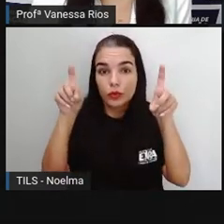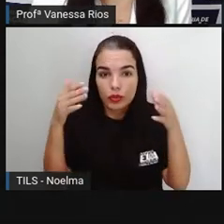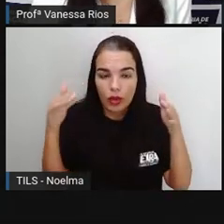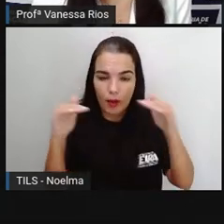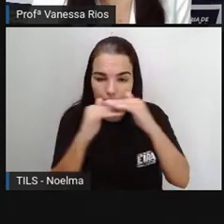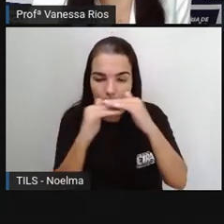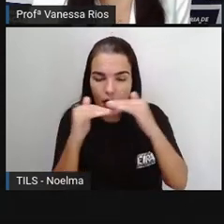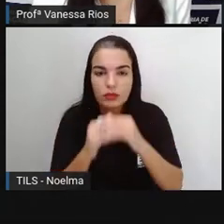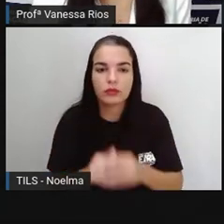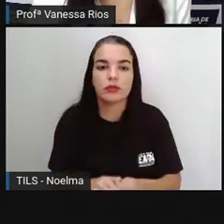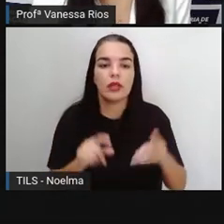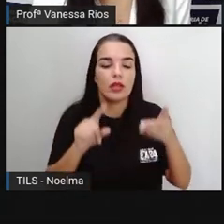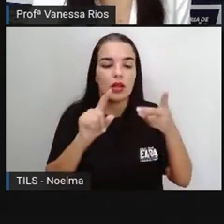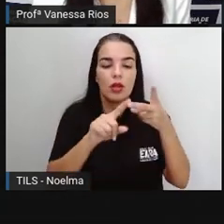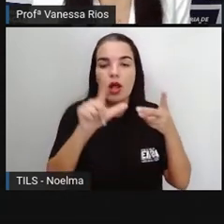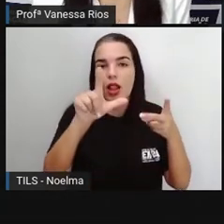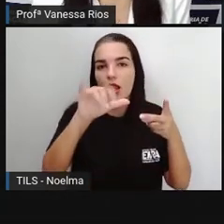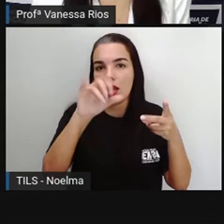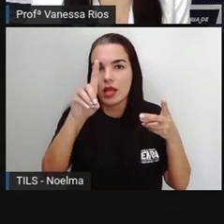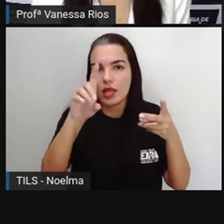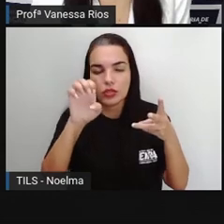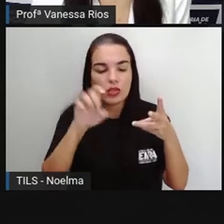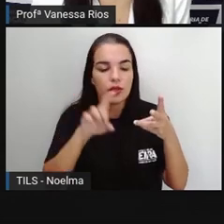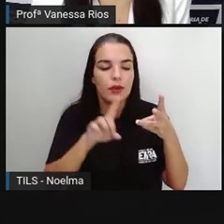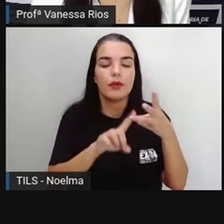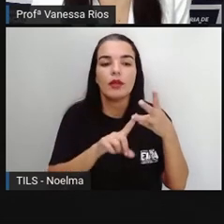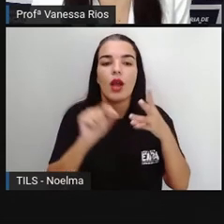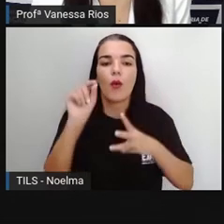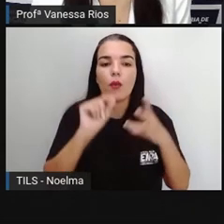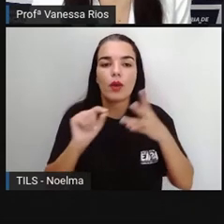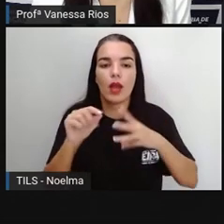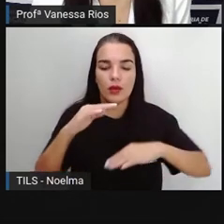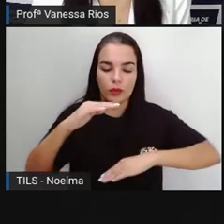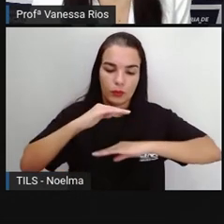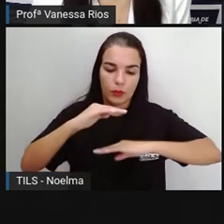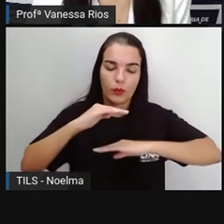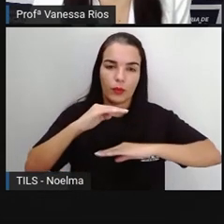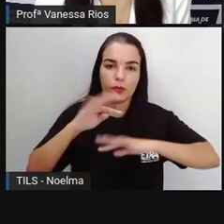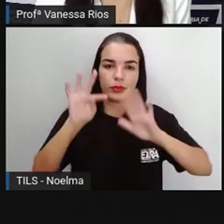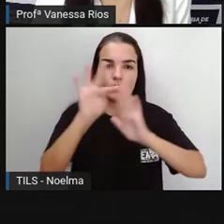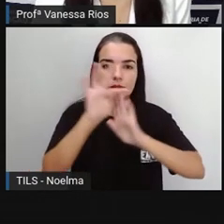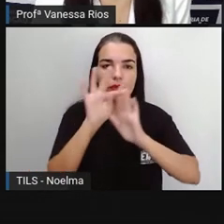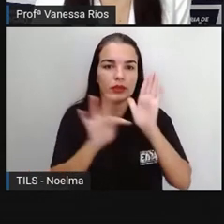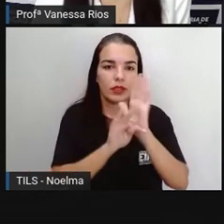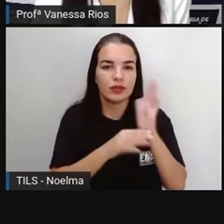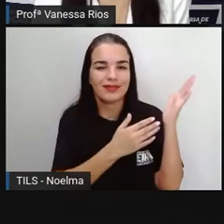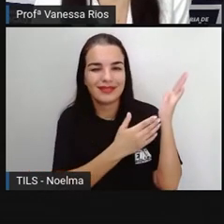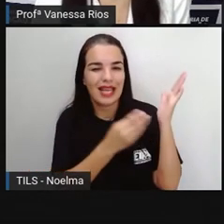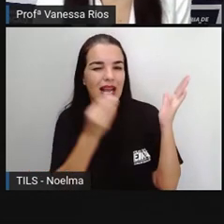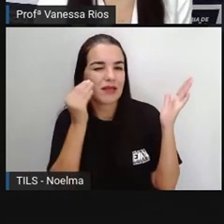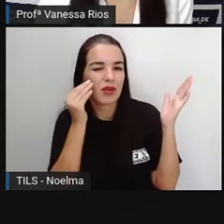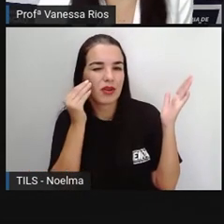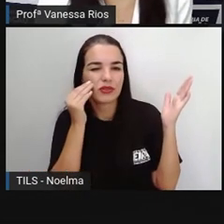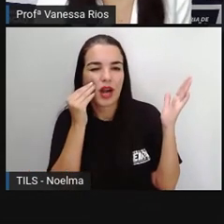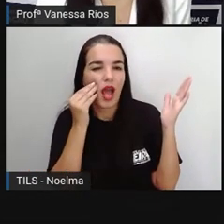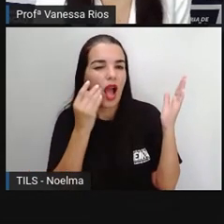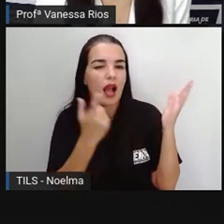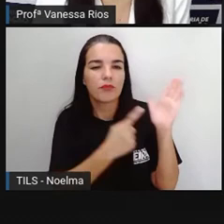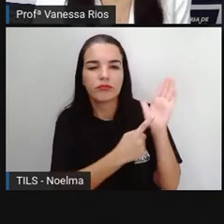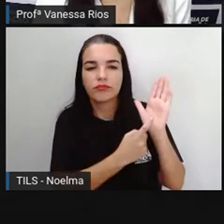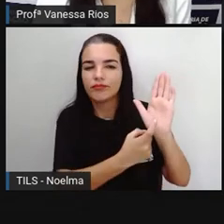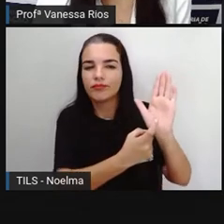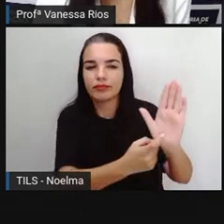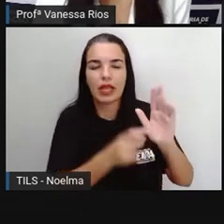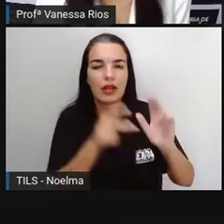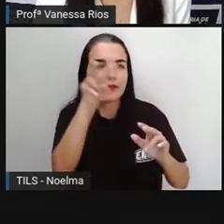lead e o corpo do texto. E aí a Pró trouxe aqui essa imagem para a gente perceber de forma